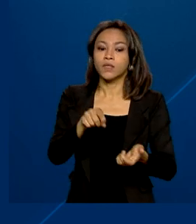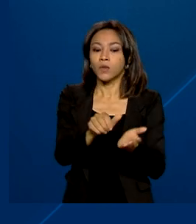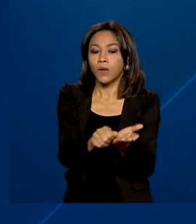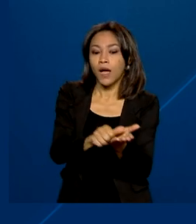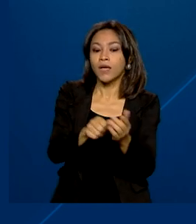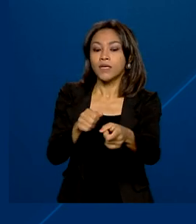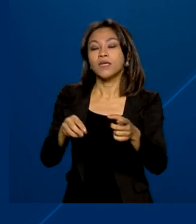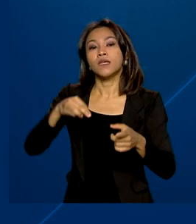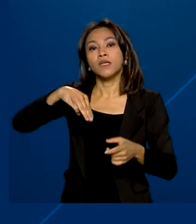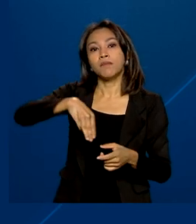minérios de alumínio.